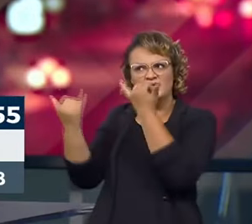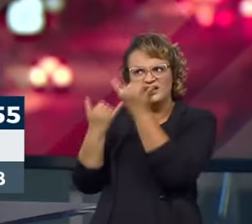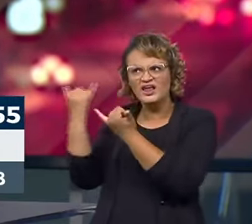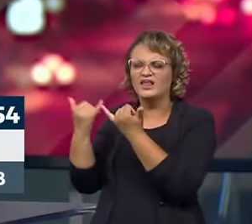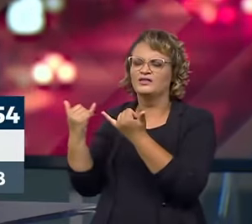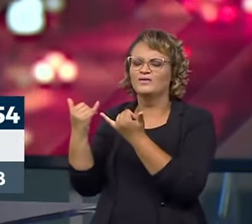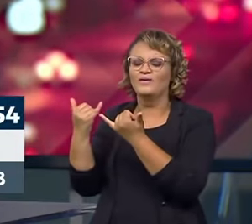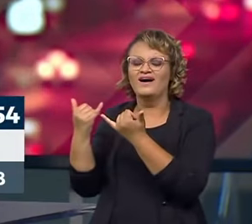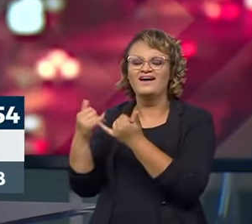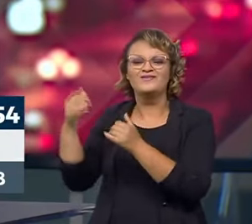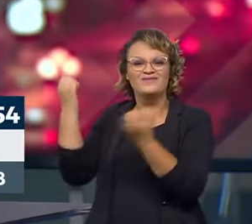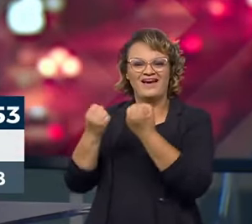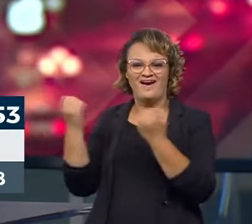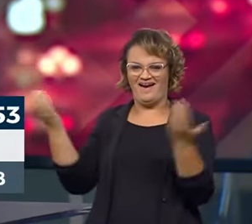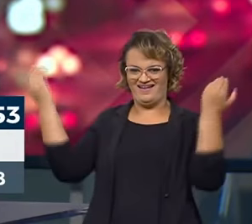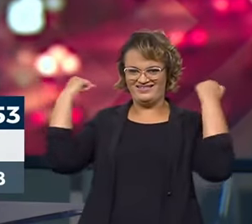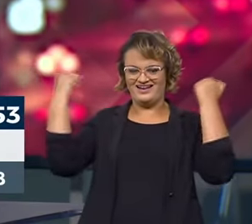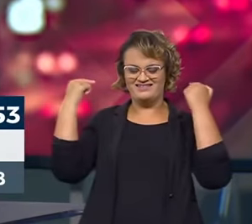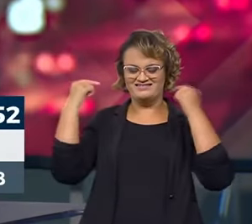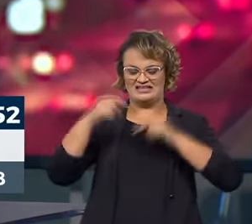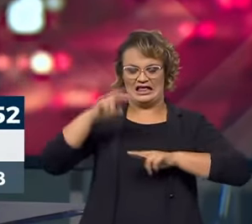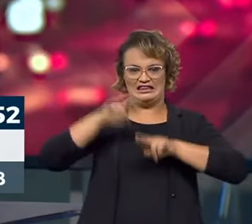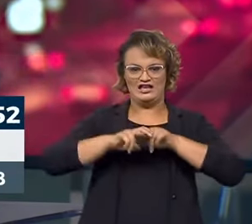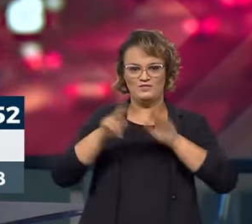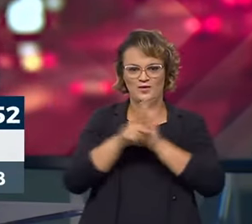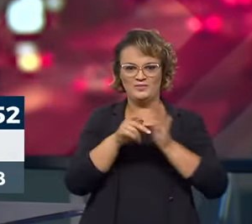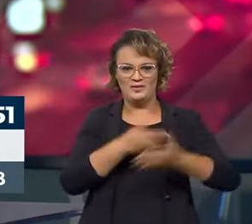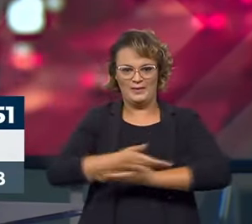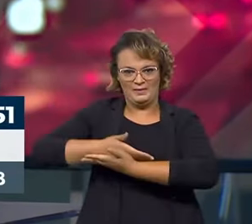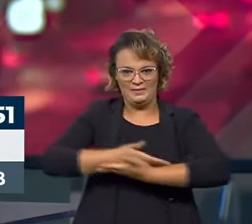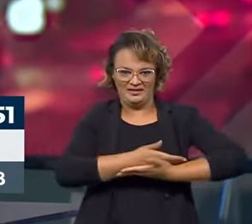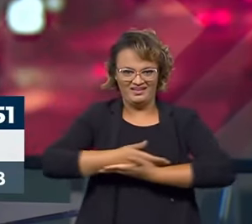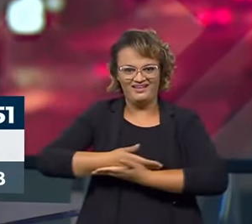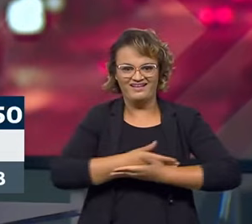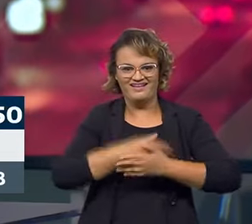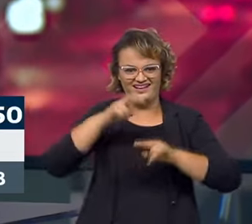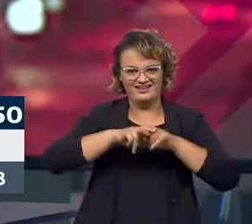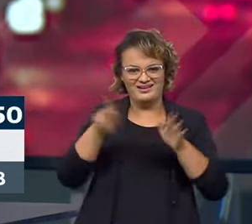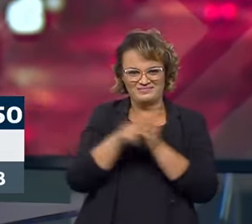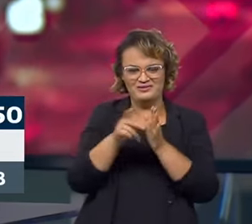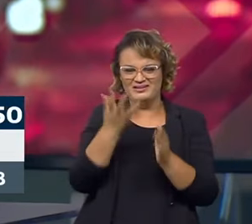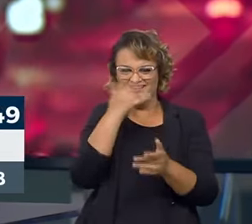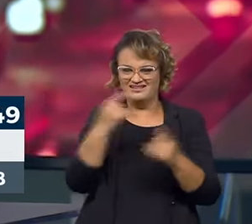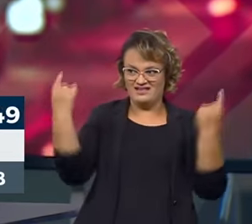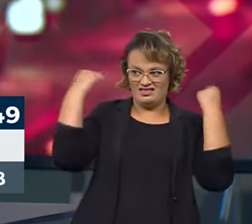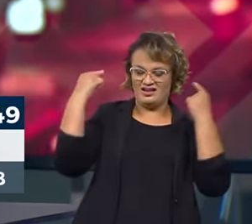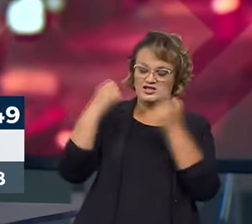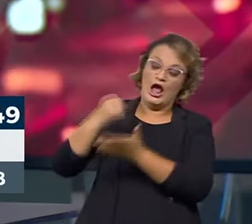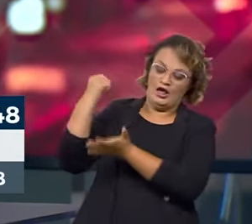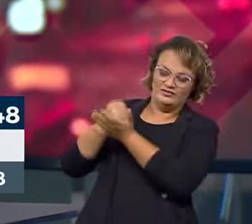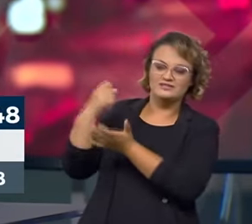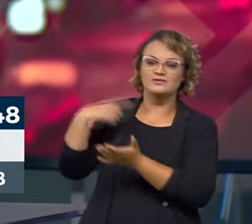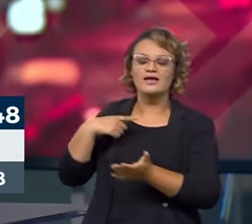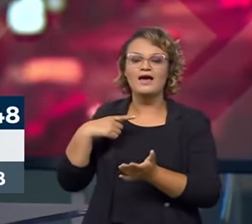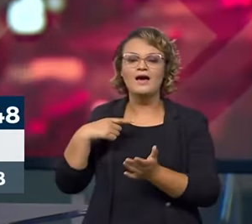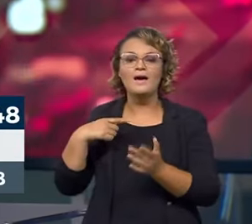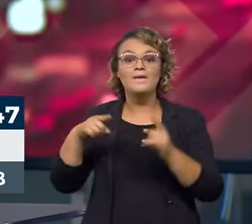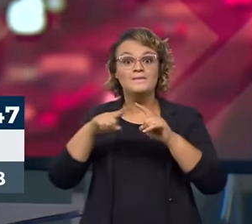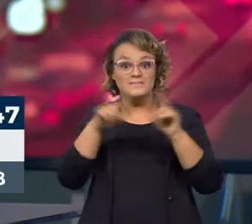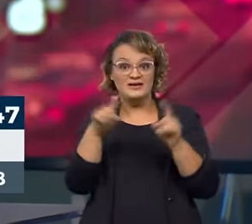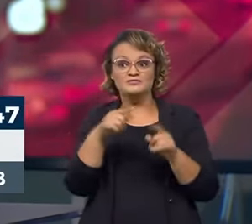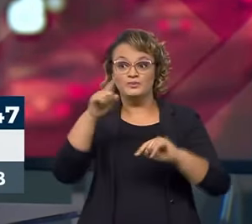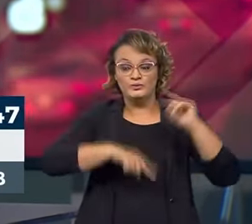cadeirinha famosa, cadeirinha que à época foi feita uma campanha muito intensa. E agora está vindo um marco regulatório do